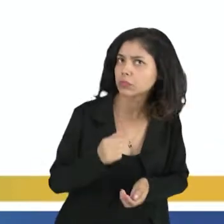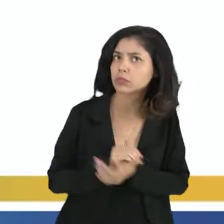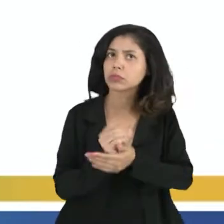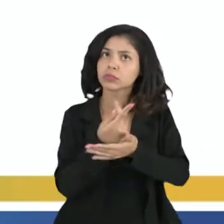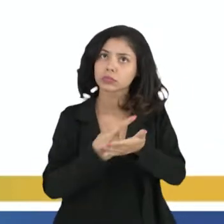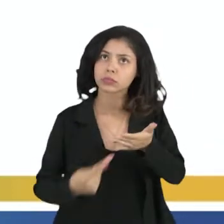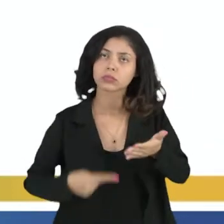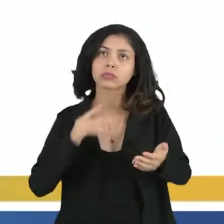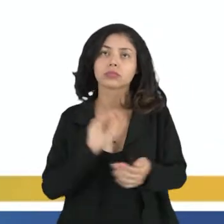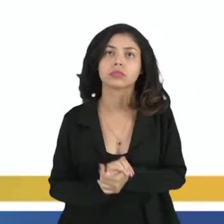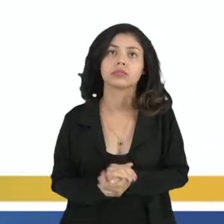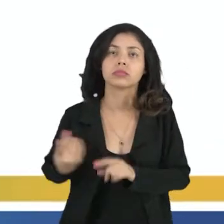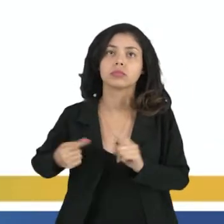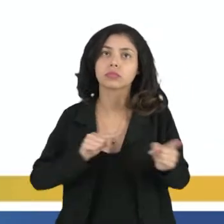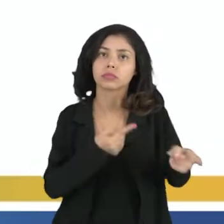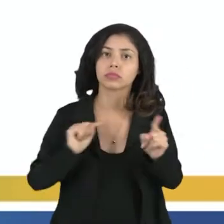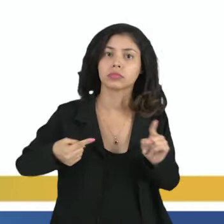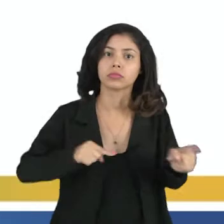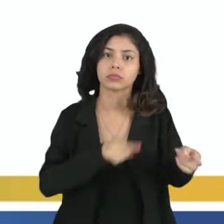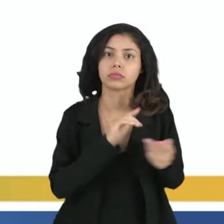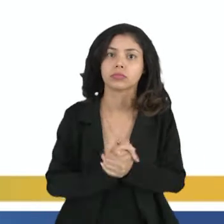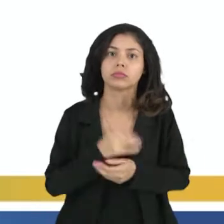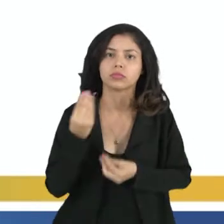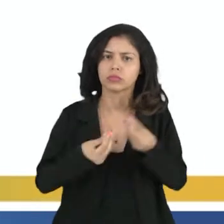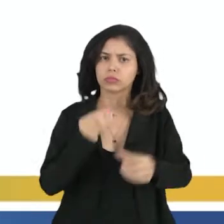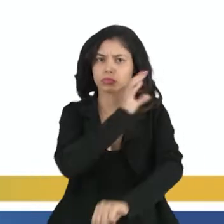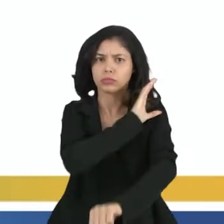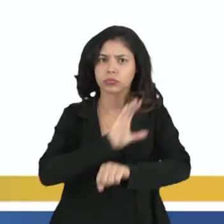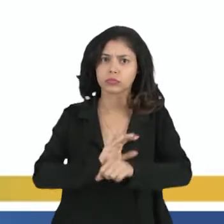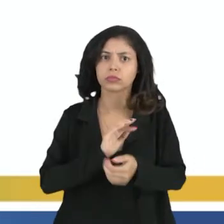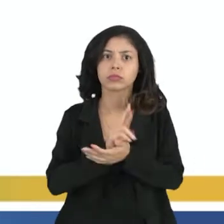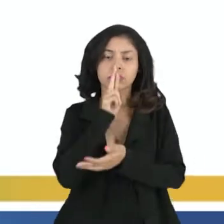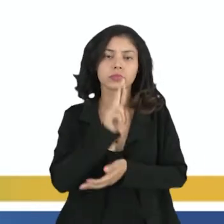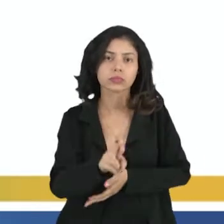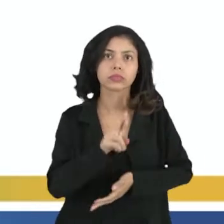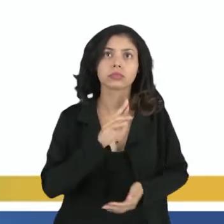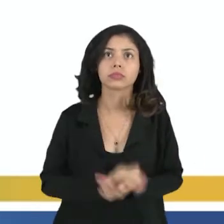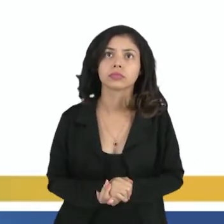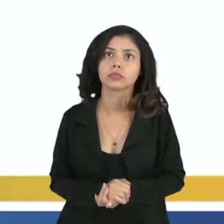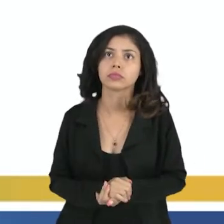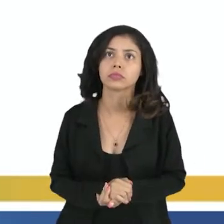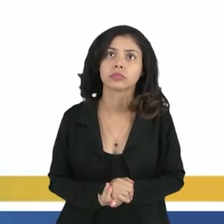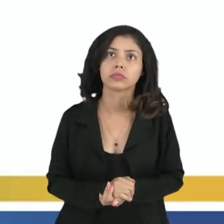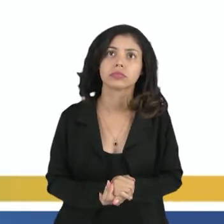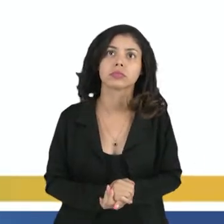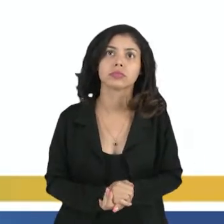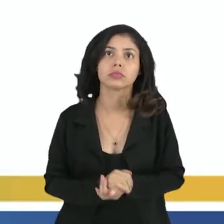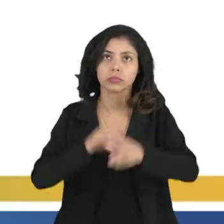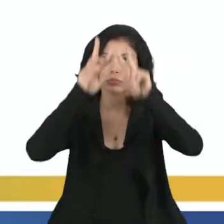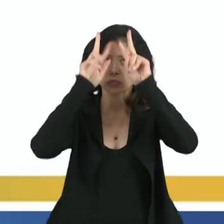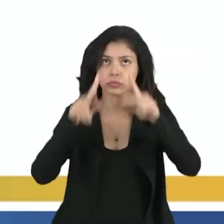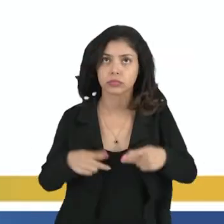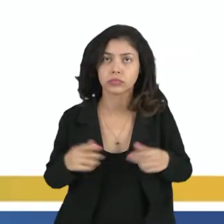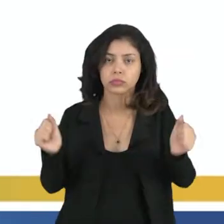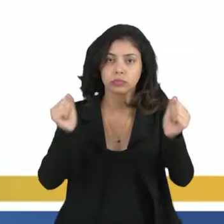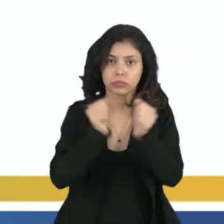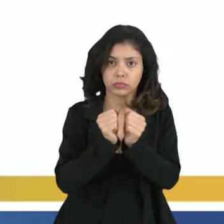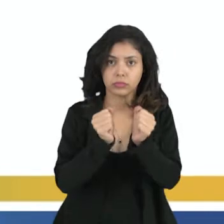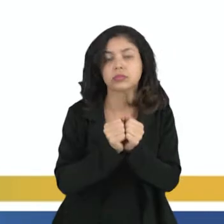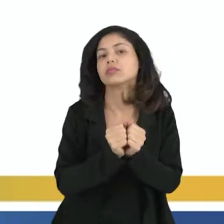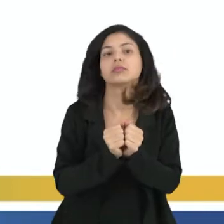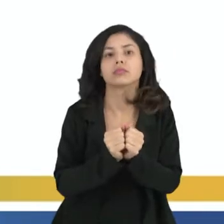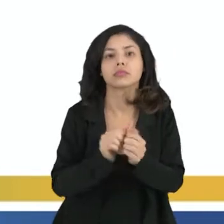poético, né? Ao desafio da existência. Então, a cultura é a resposta. Os homens, eles se juntam, né?